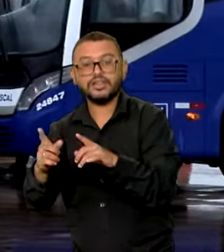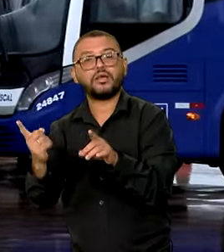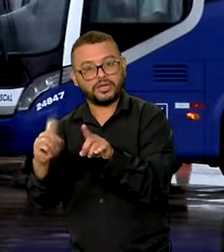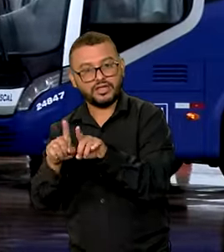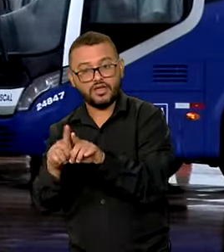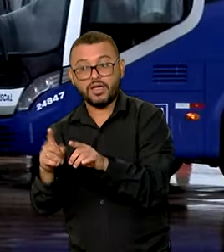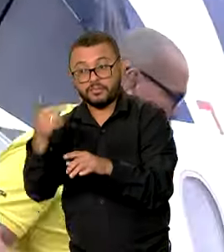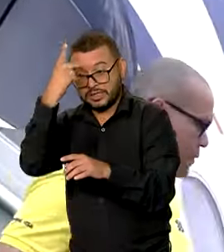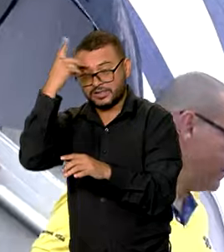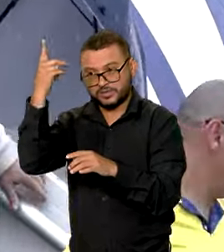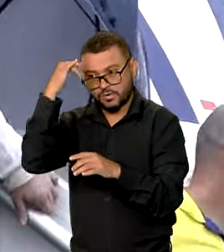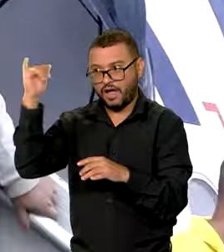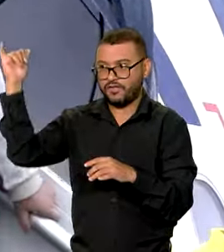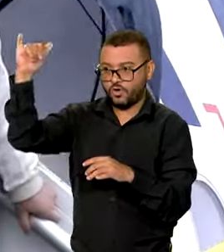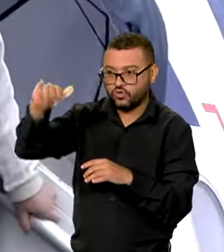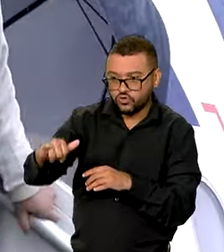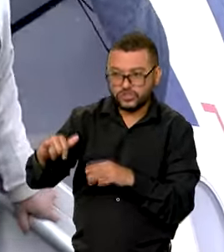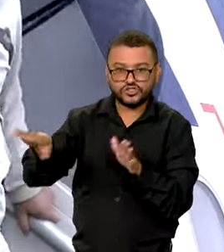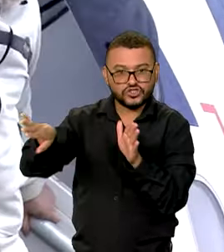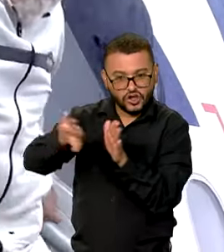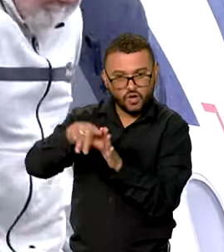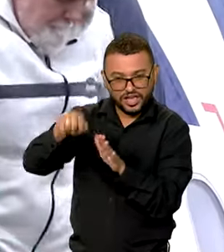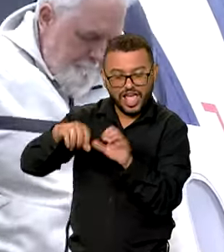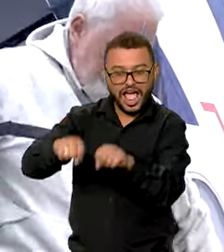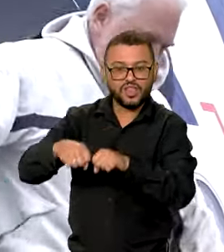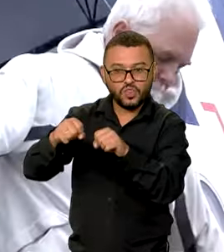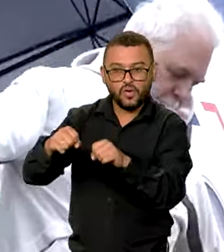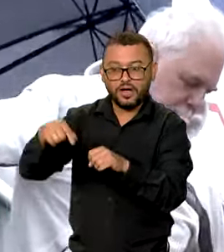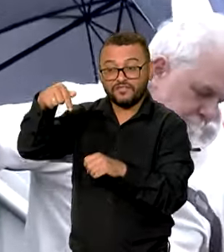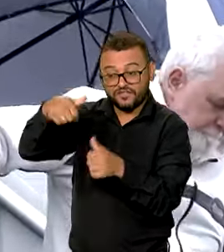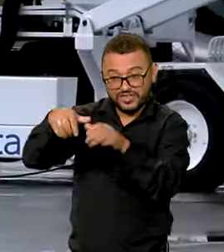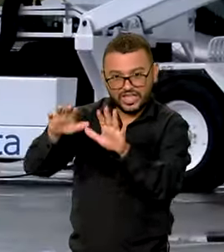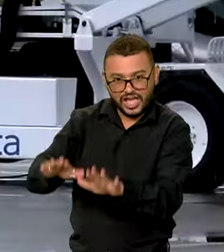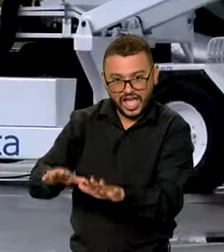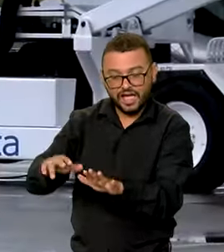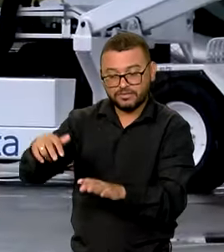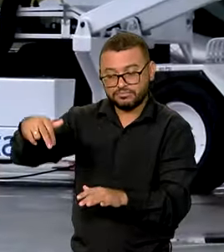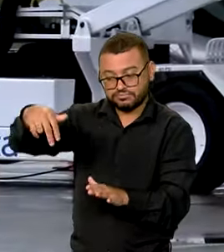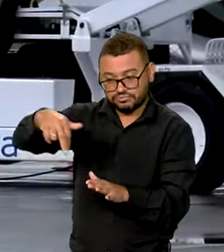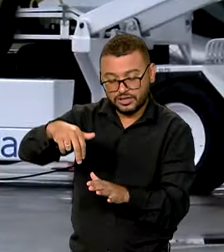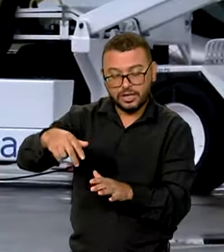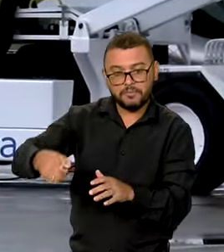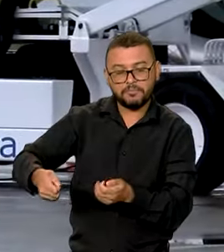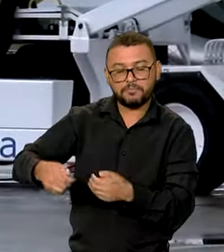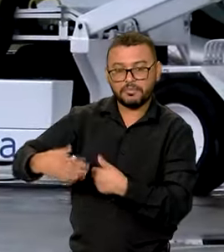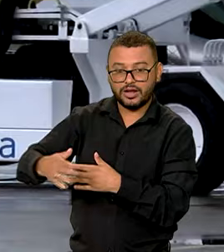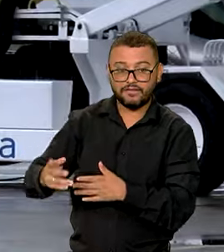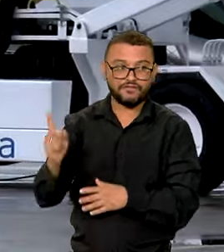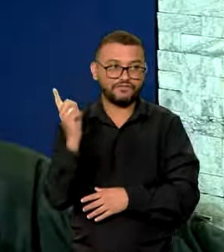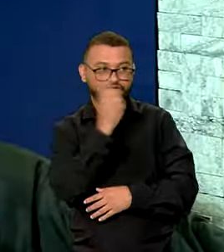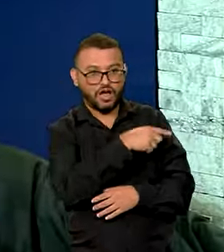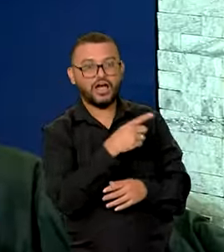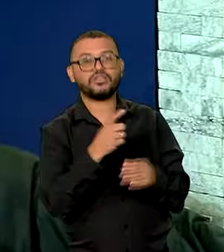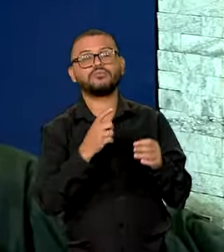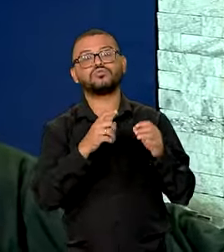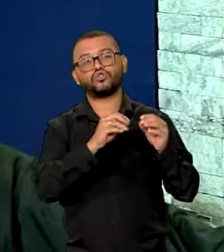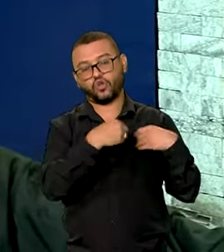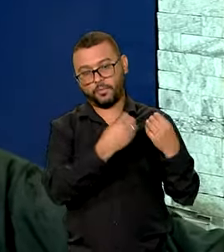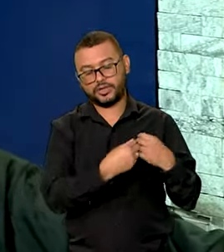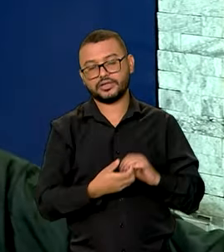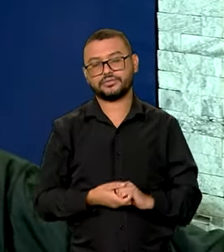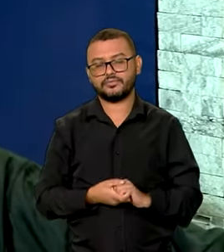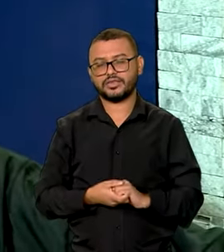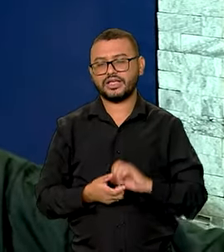desembarque. Os passageiros que chegam a Canoas vão desembarcar e retirar as malas no shopping. Toda a relação do